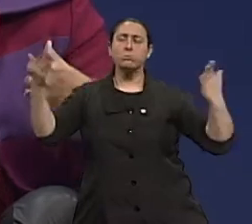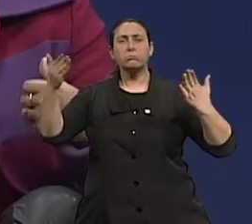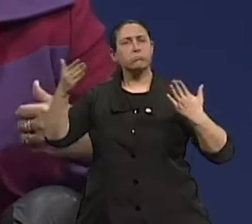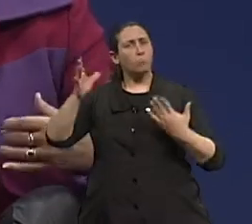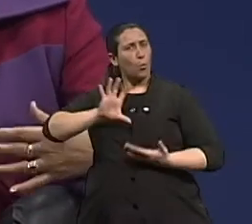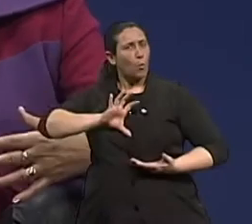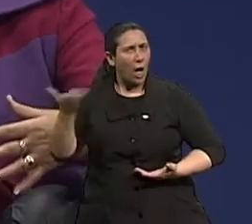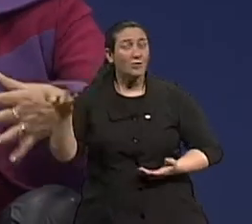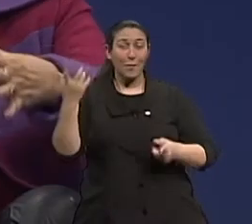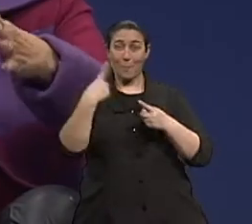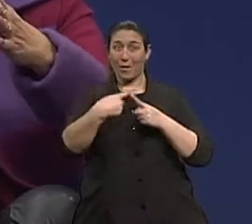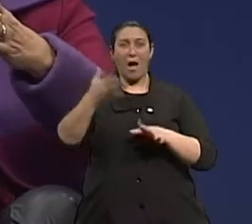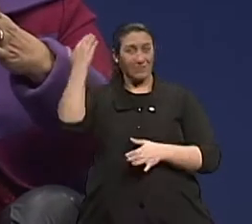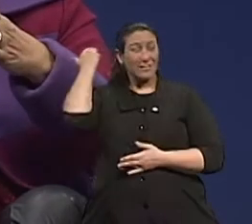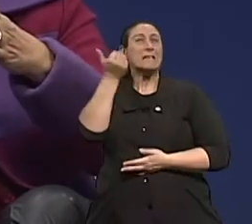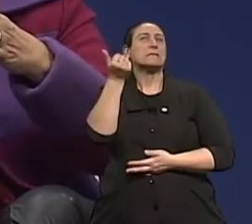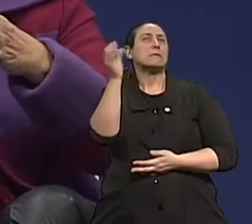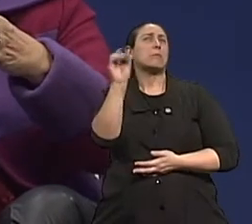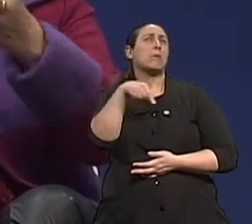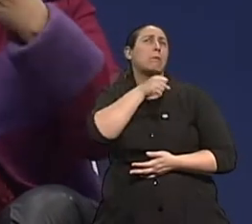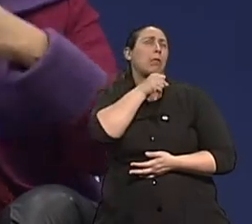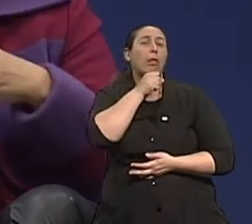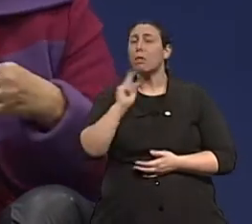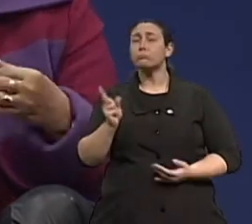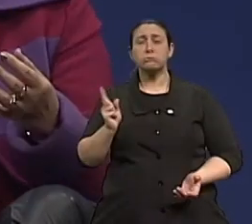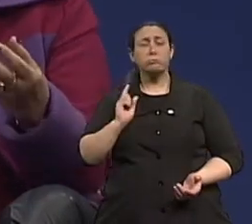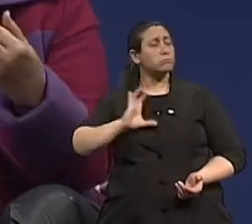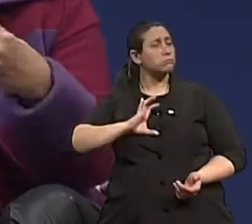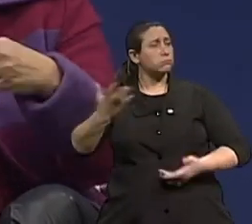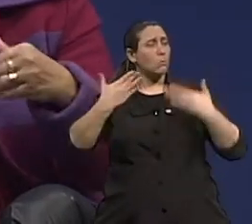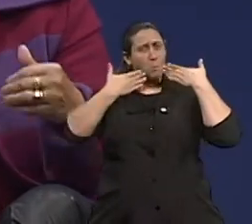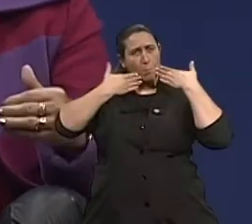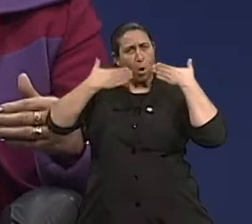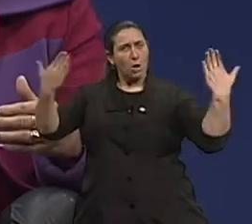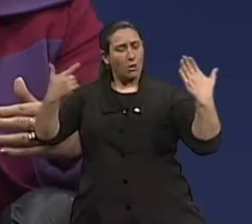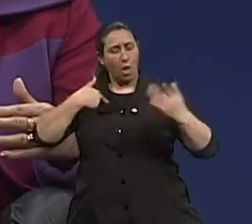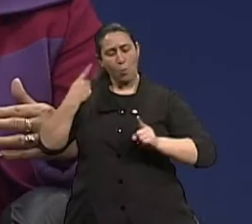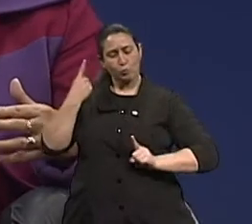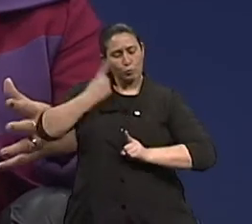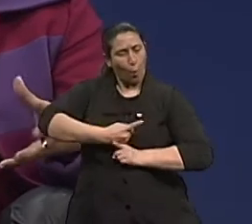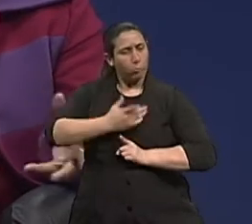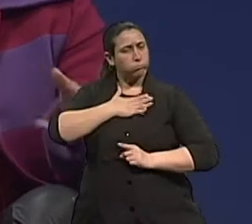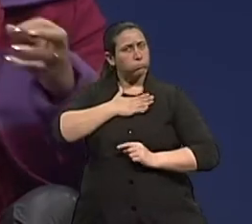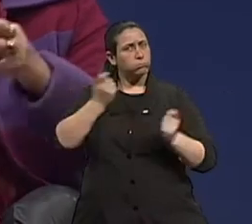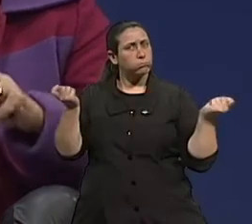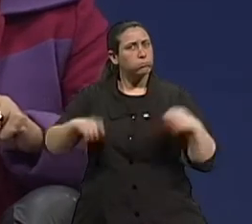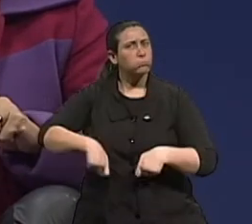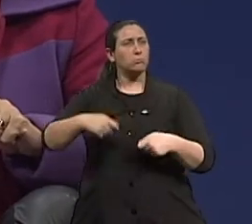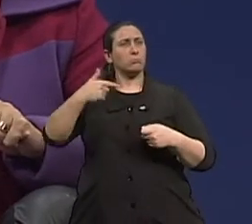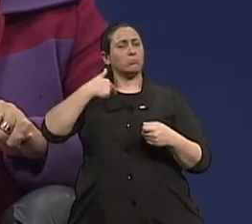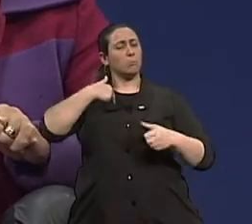com 60 já era velho. E eles estão se redescobrindo, eles estão se